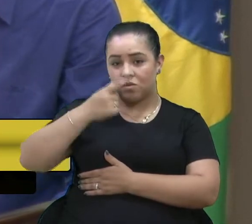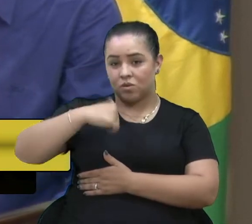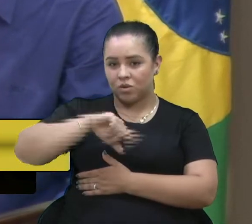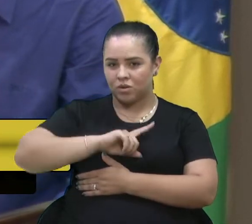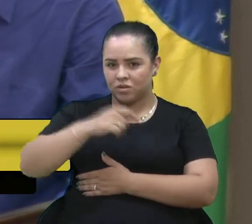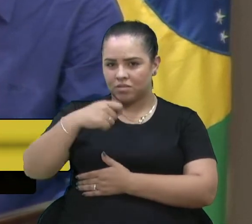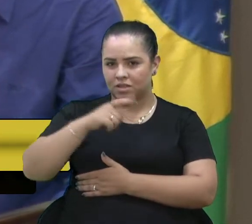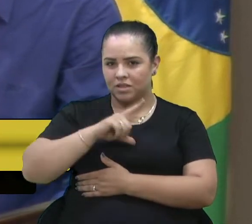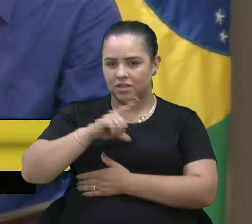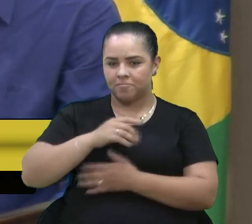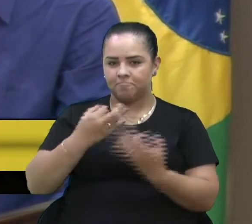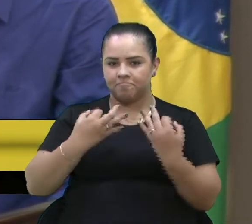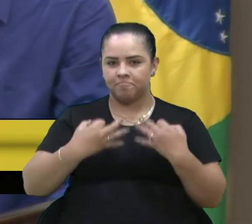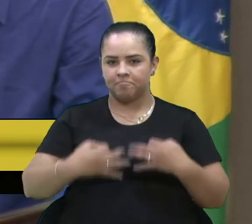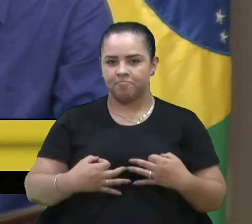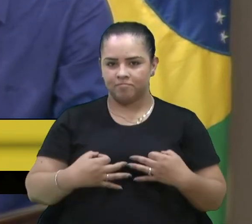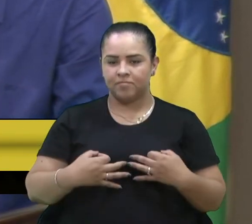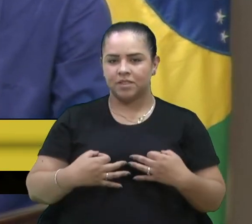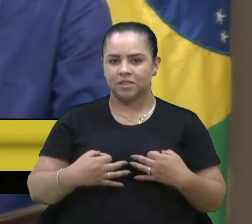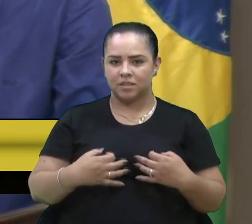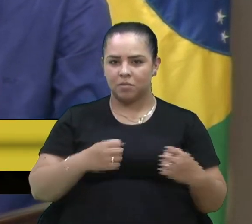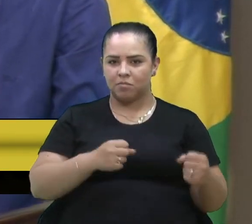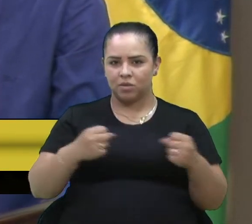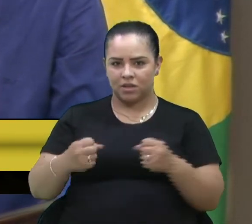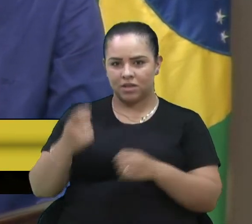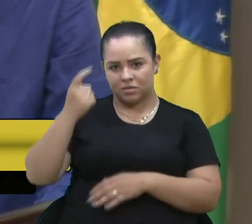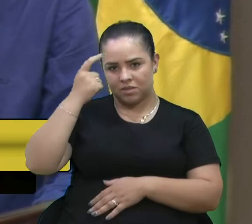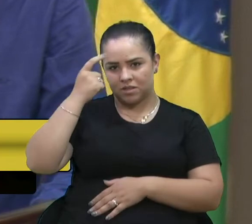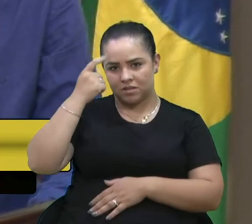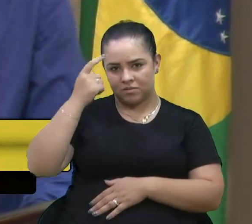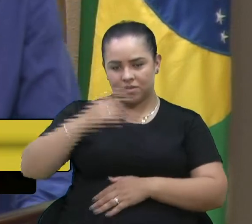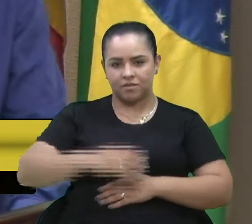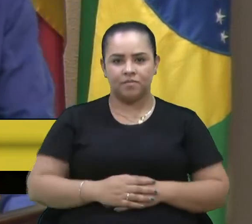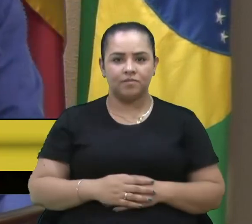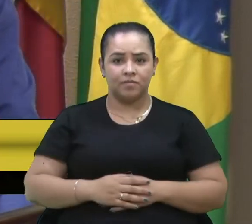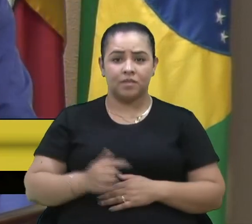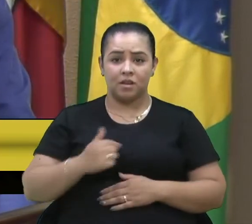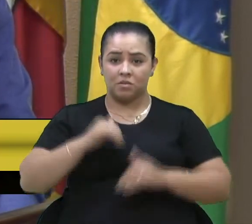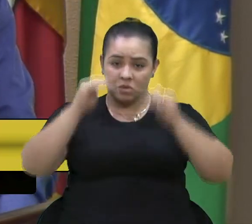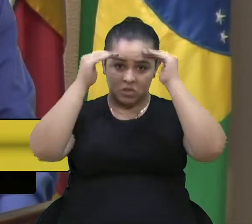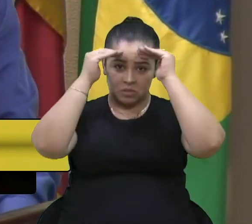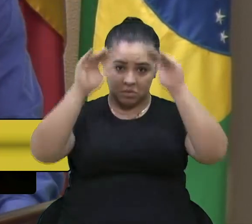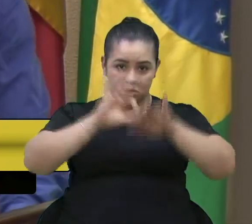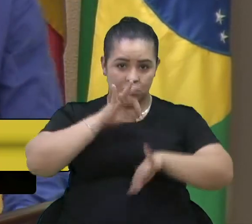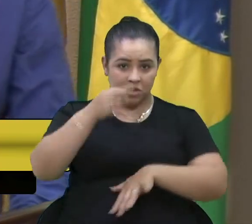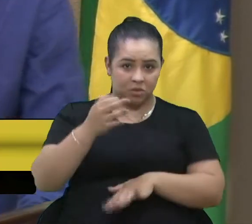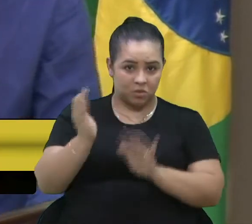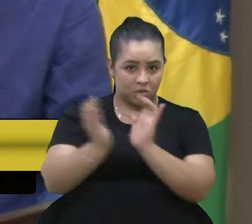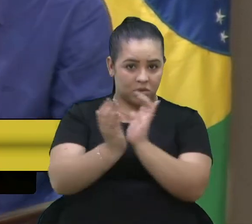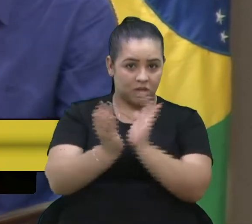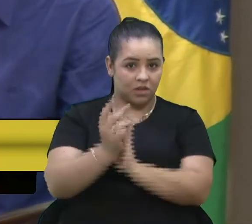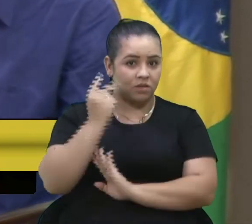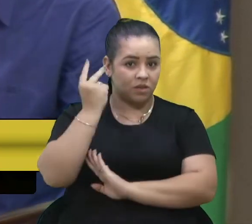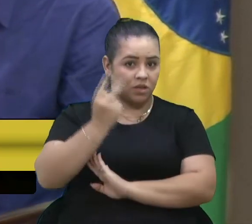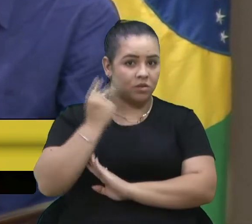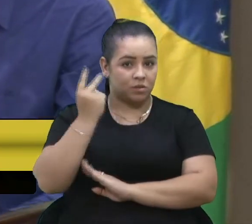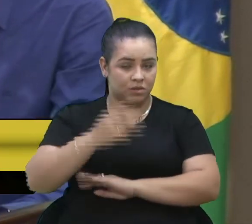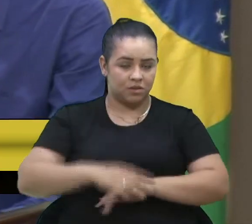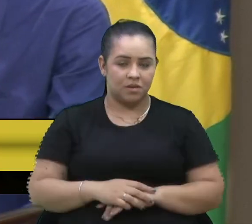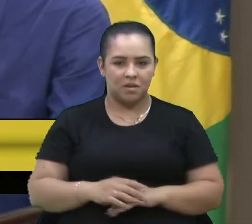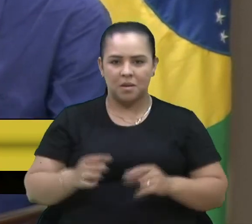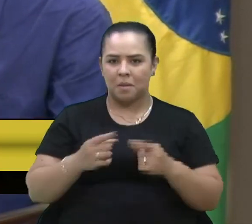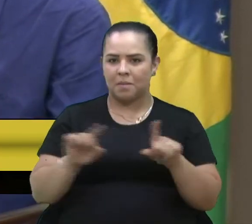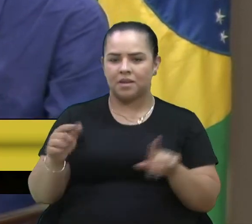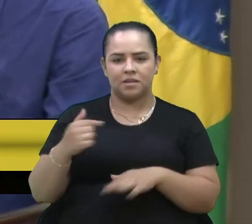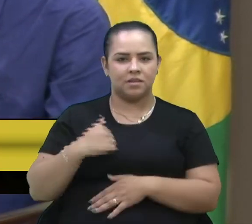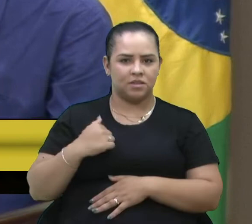postura, esse poder de reflexão. Eu respeito a opinião dos demais colegas vereadores, mas este